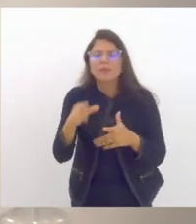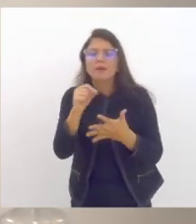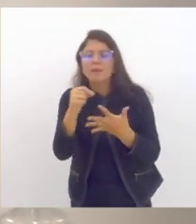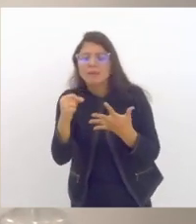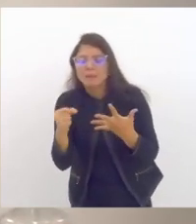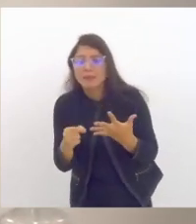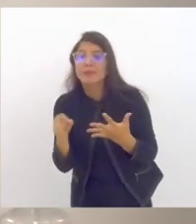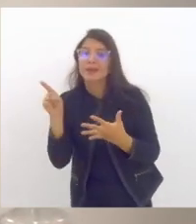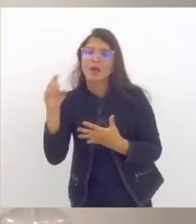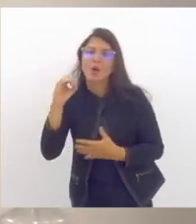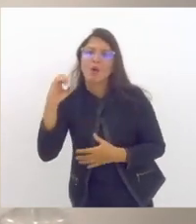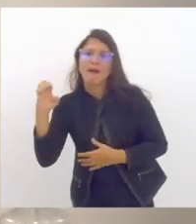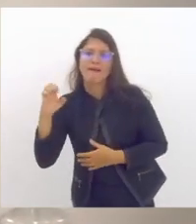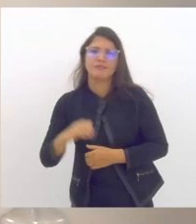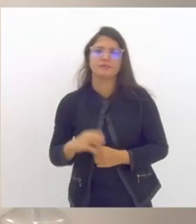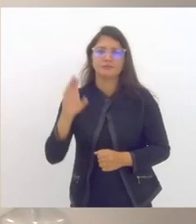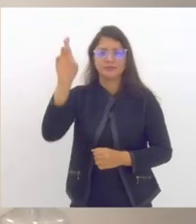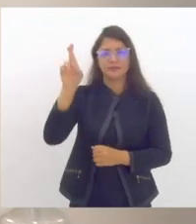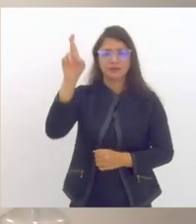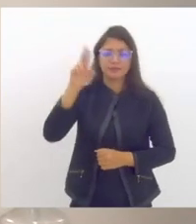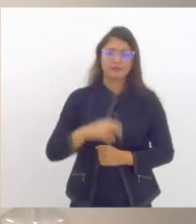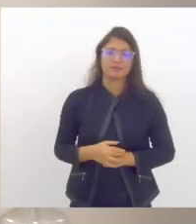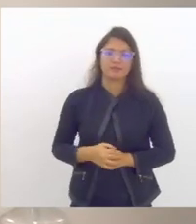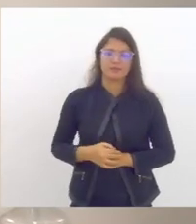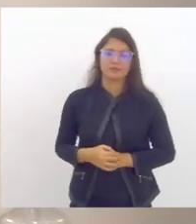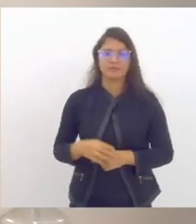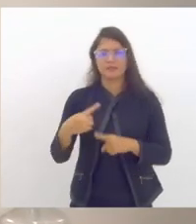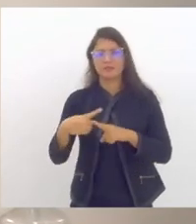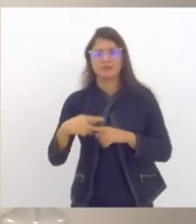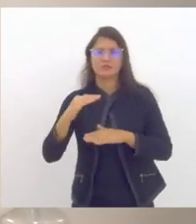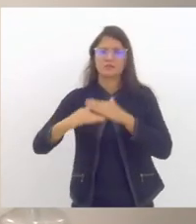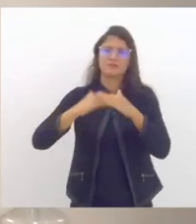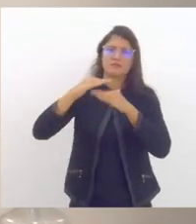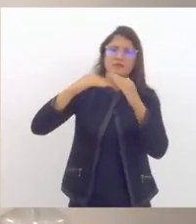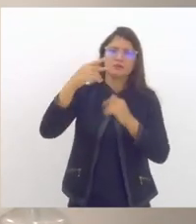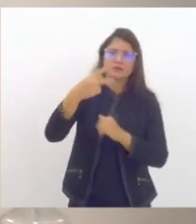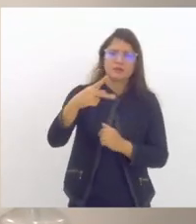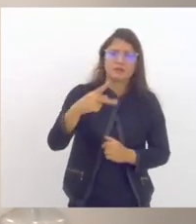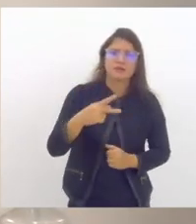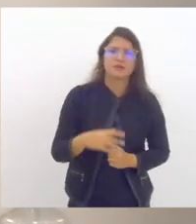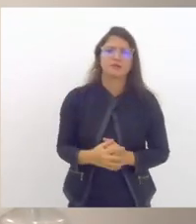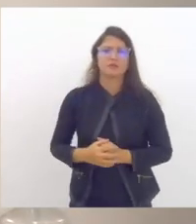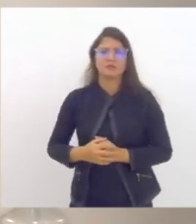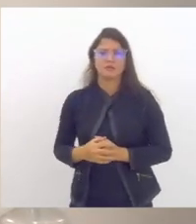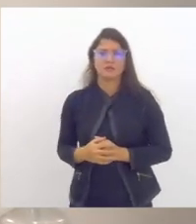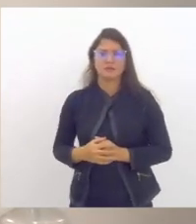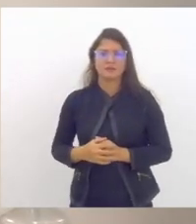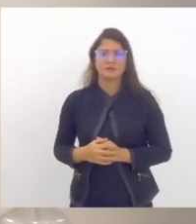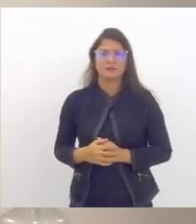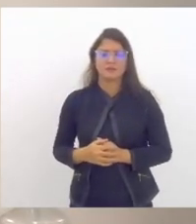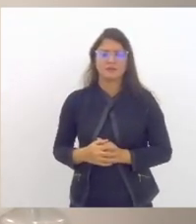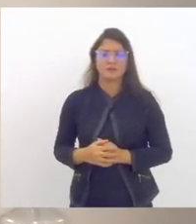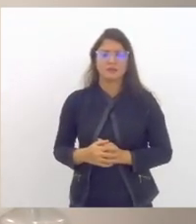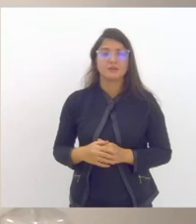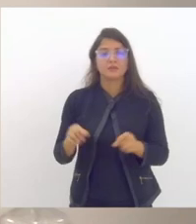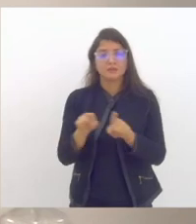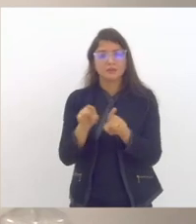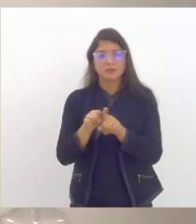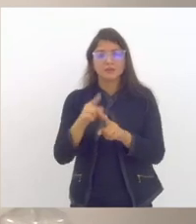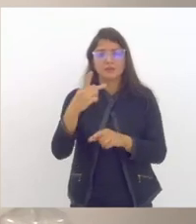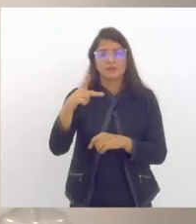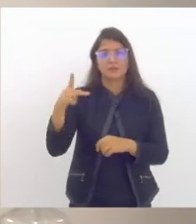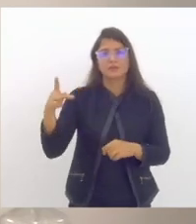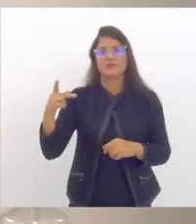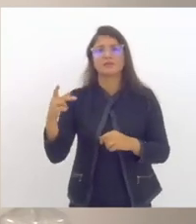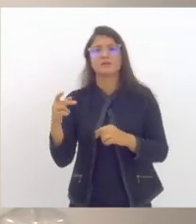enfrentam de ordem do seu desenvolvimento de ordem inclusive dos primeiros sinais